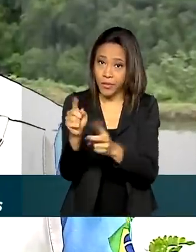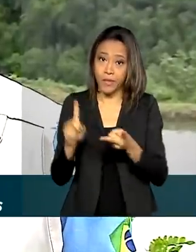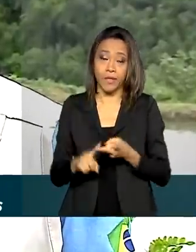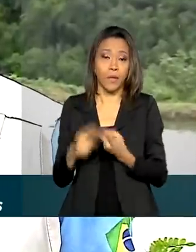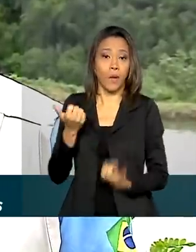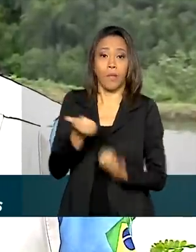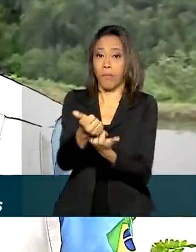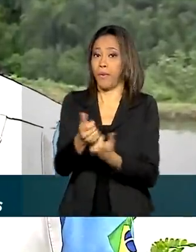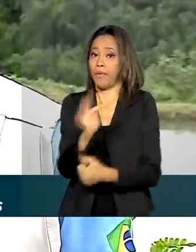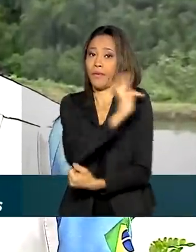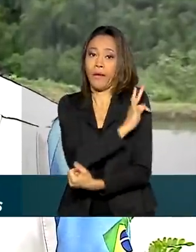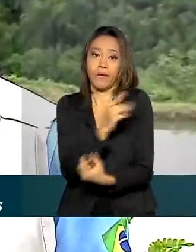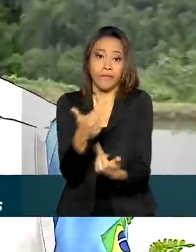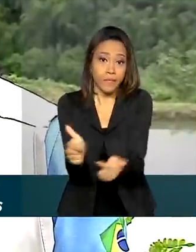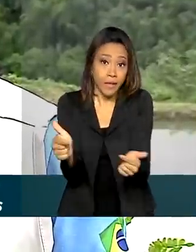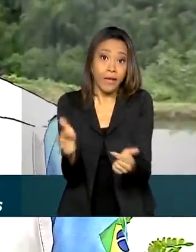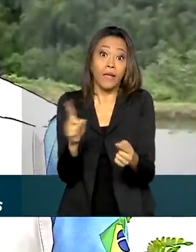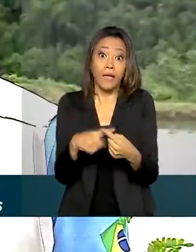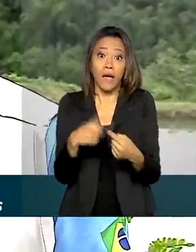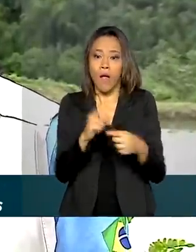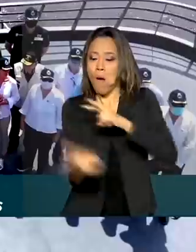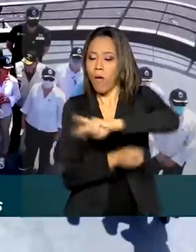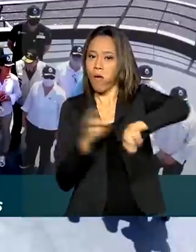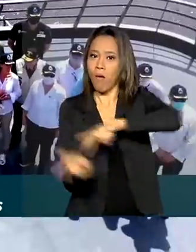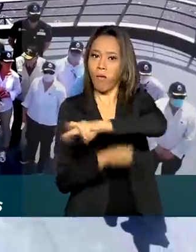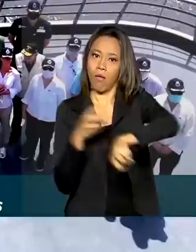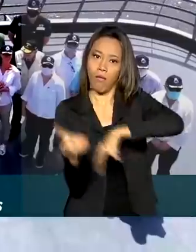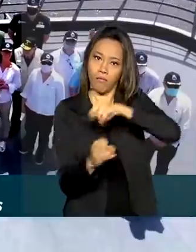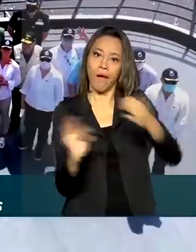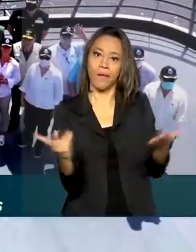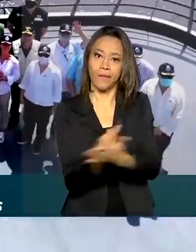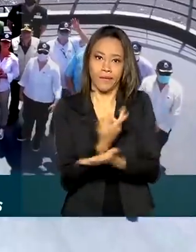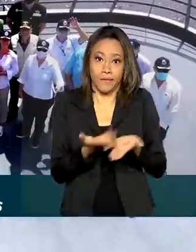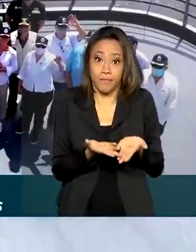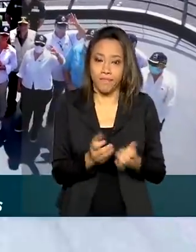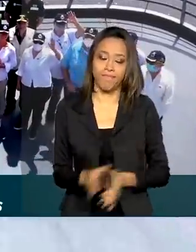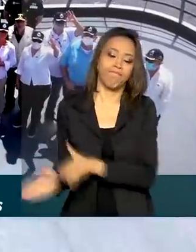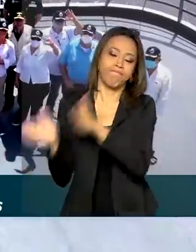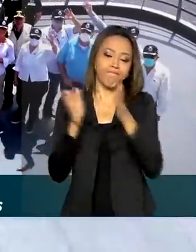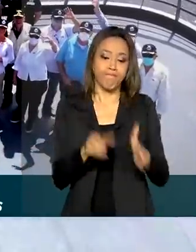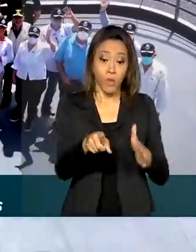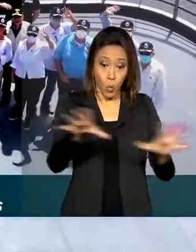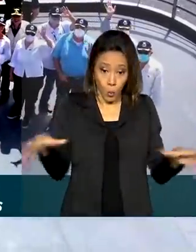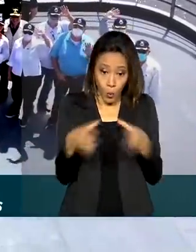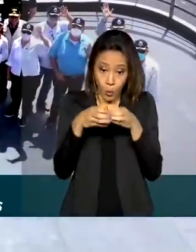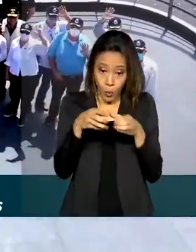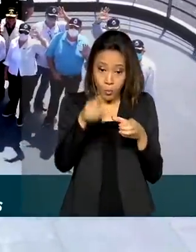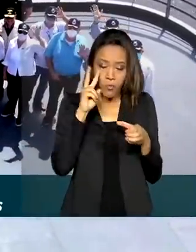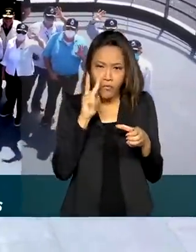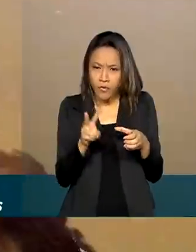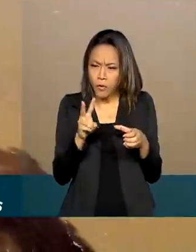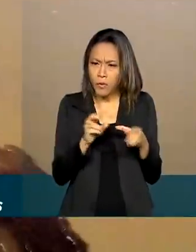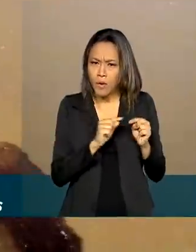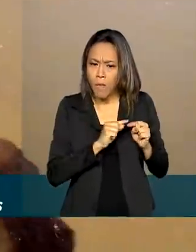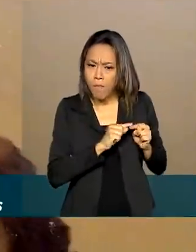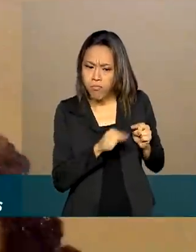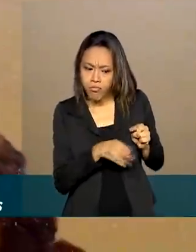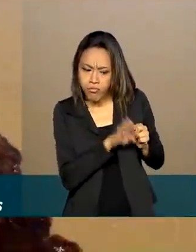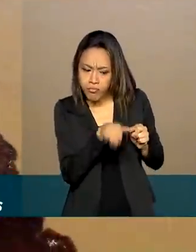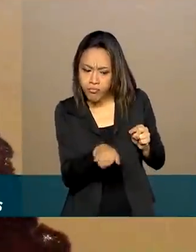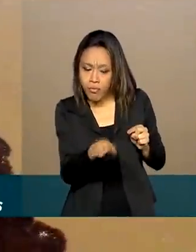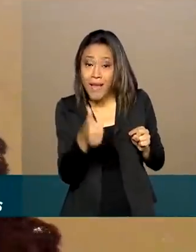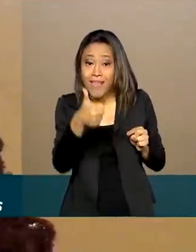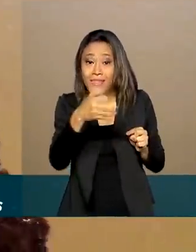técnica e aí acaba havendo uma exploração predatória da região. A comitiva também viu de perto parte dos 10 quilômetros das águas